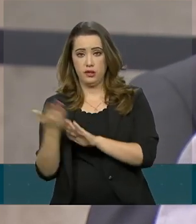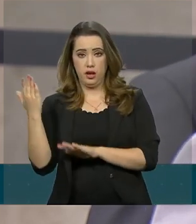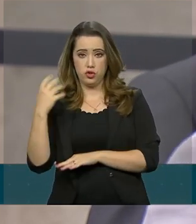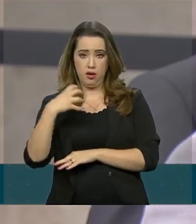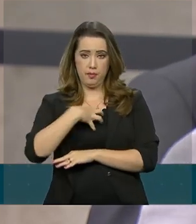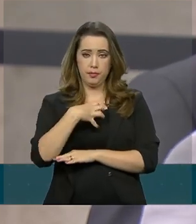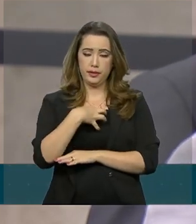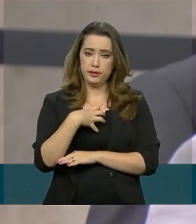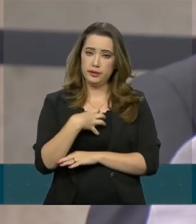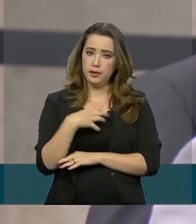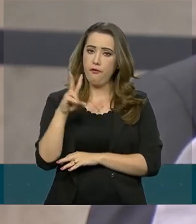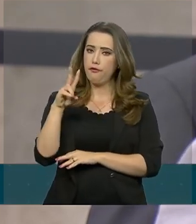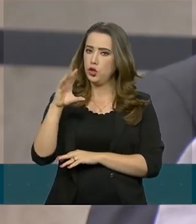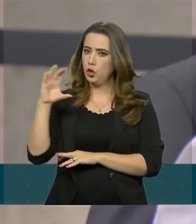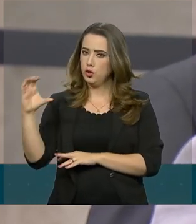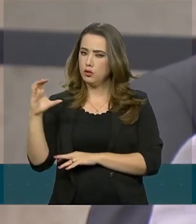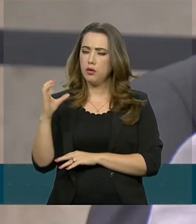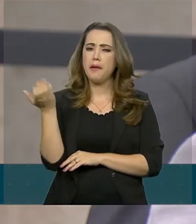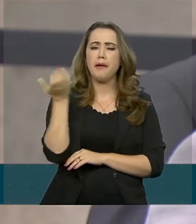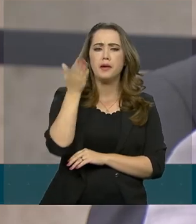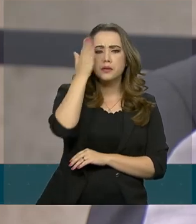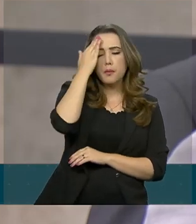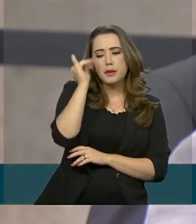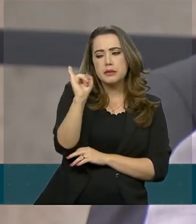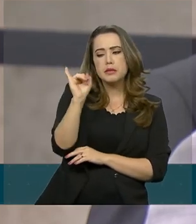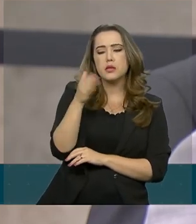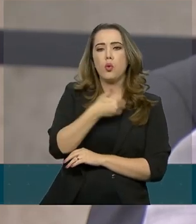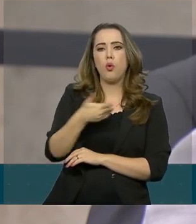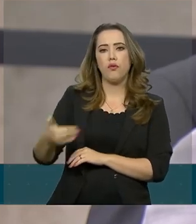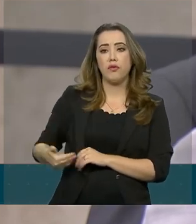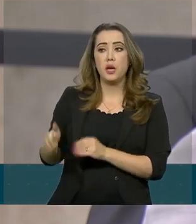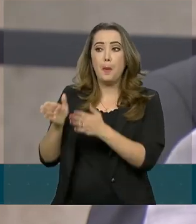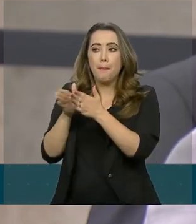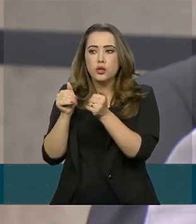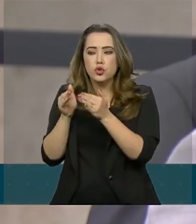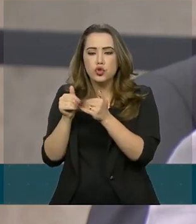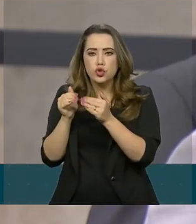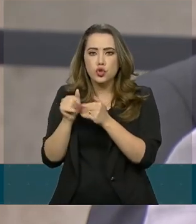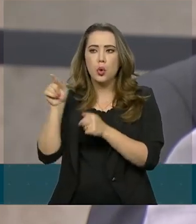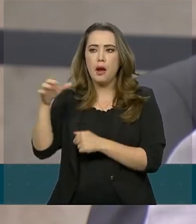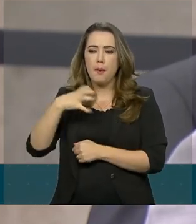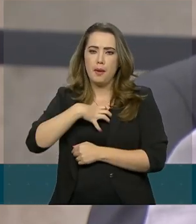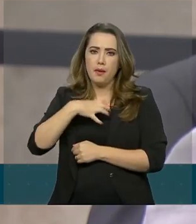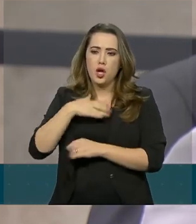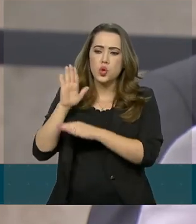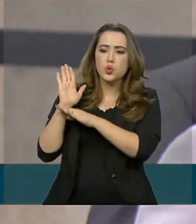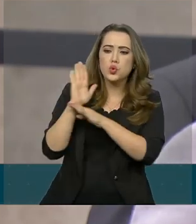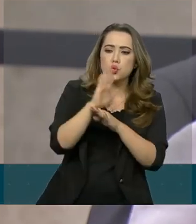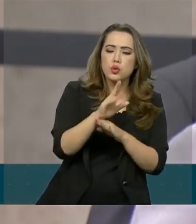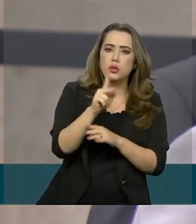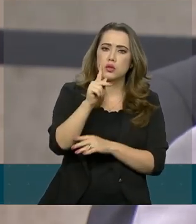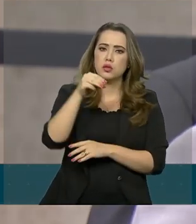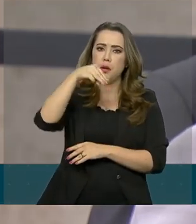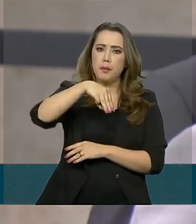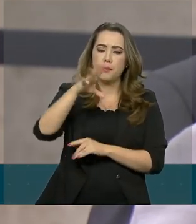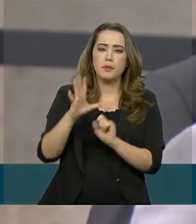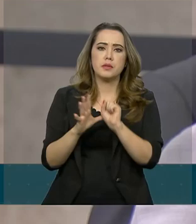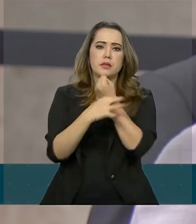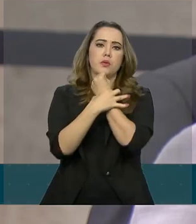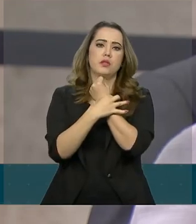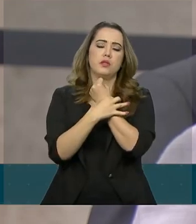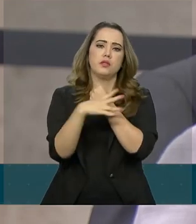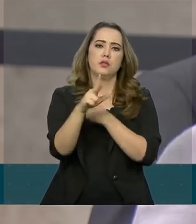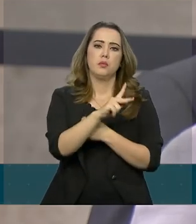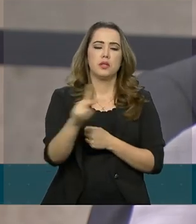especificamente se o governo fez uma solicitação para o governo da Bahia pedindo reforço, ajuda da PM para fazer a segurança do